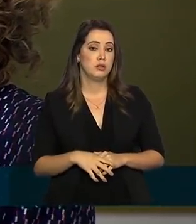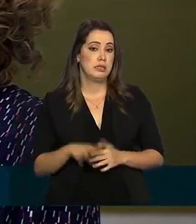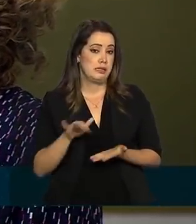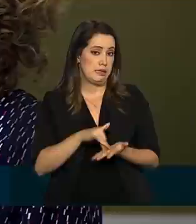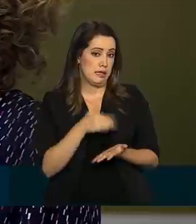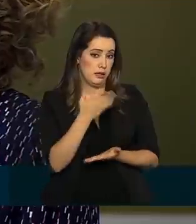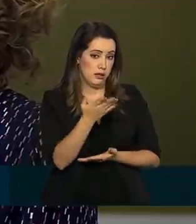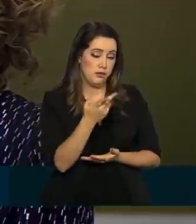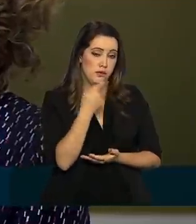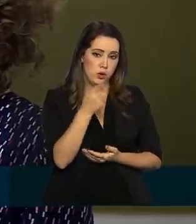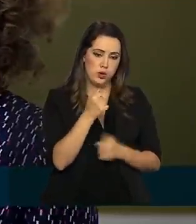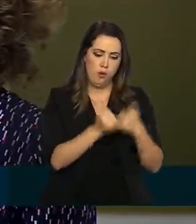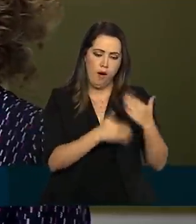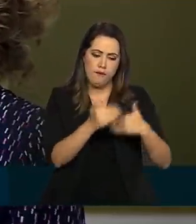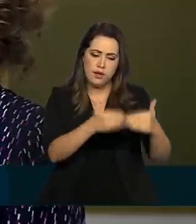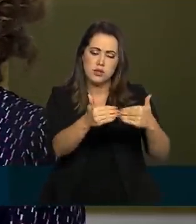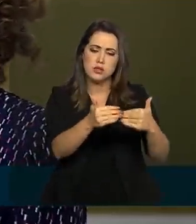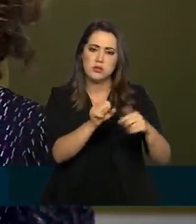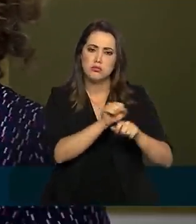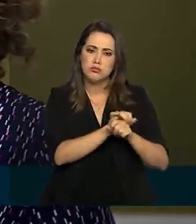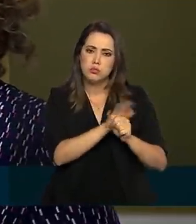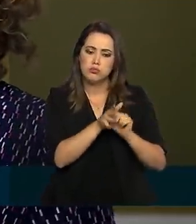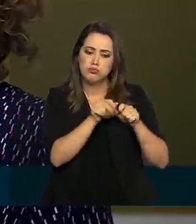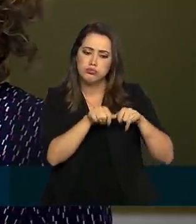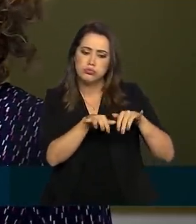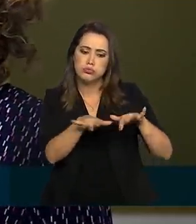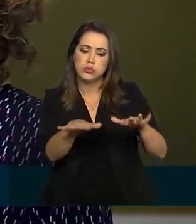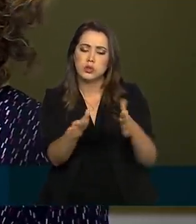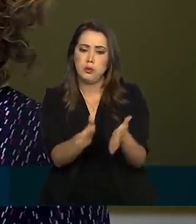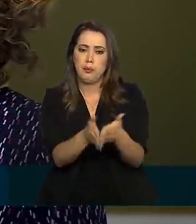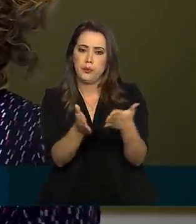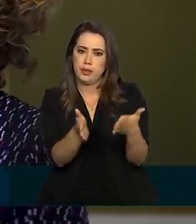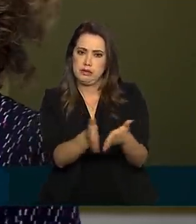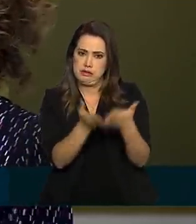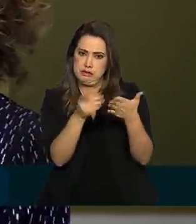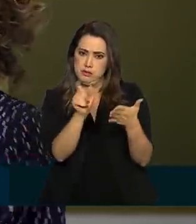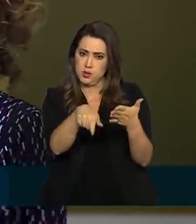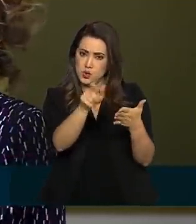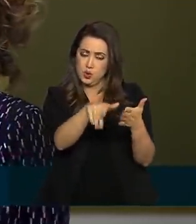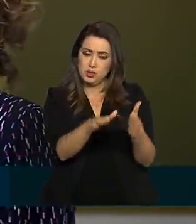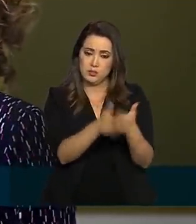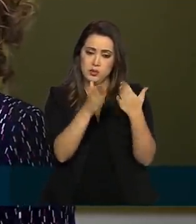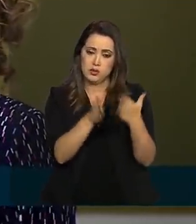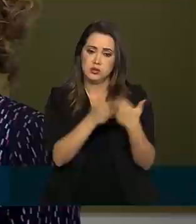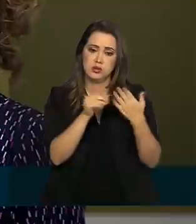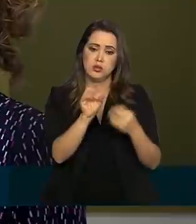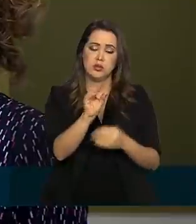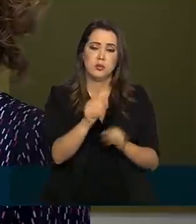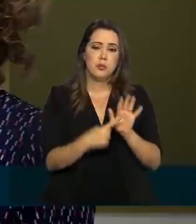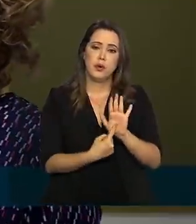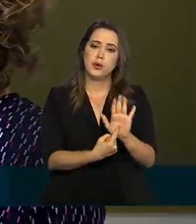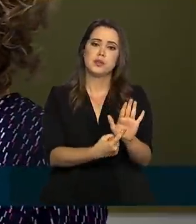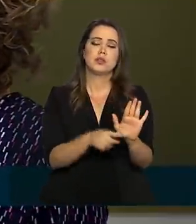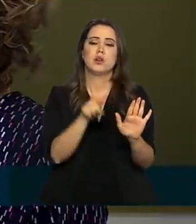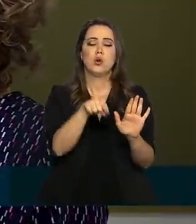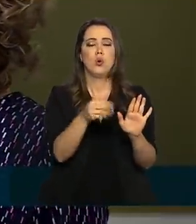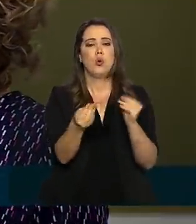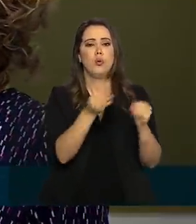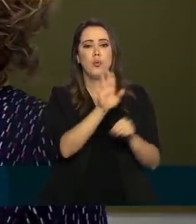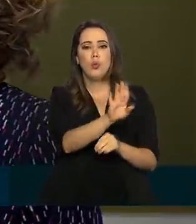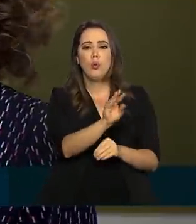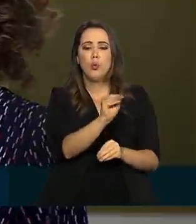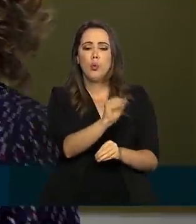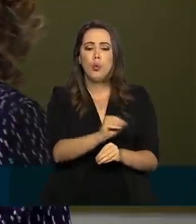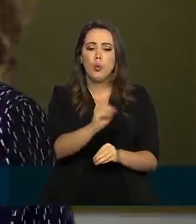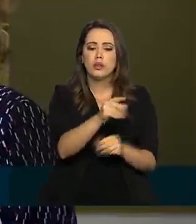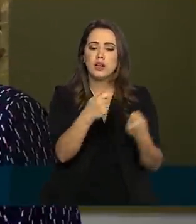o avanço da doença sobre os mais pobres, ele mostra como é que é essa assistência, ela tem que ser descentralizada. Então,